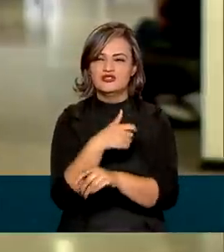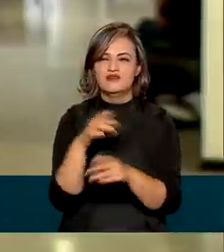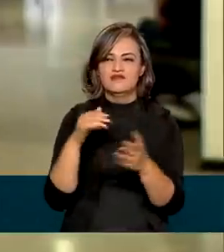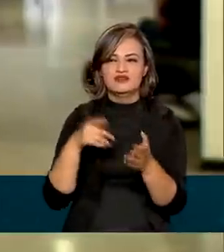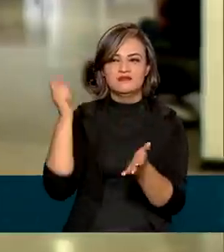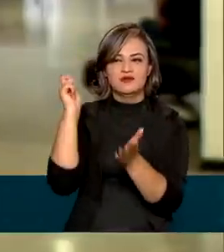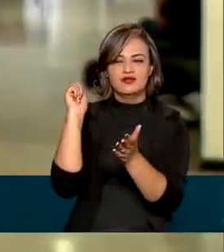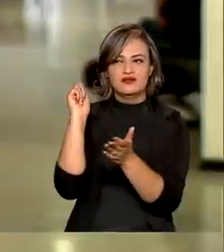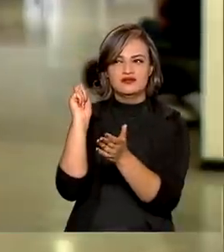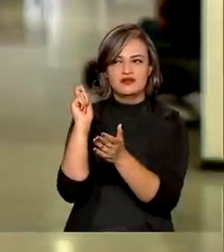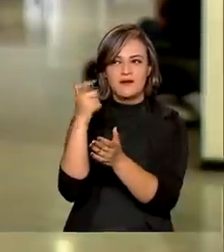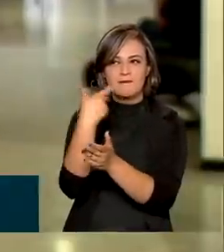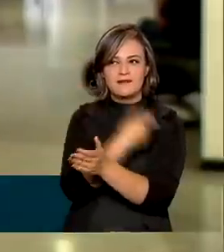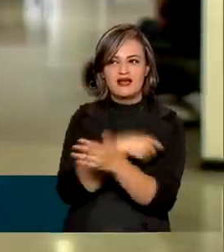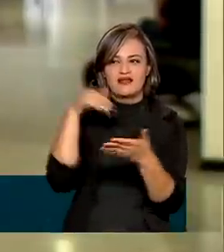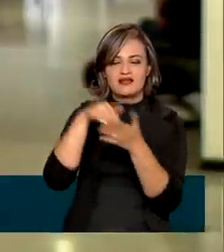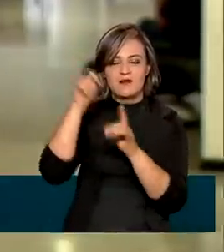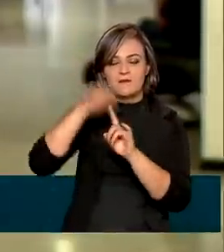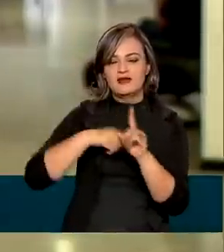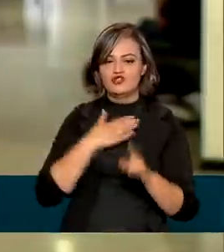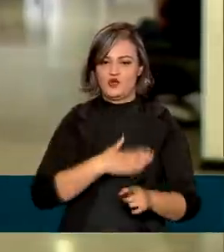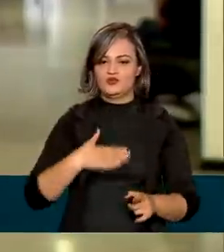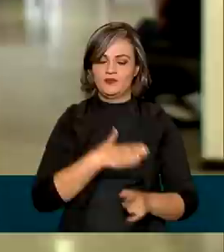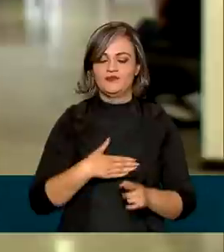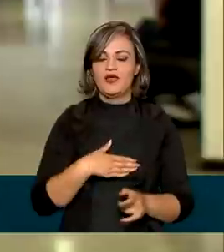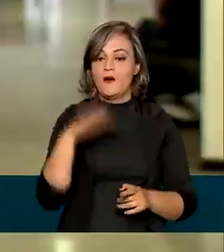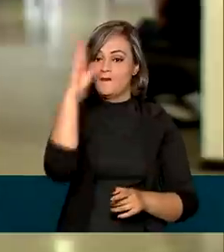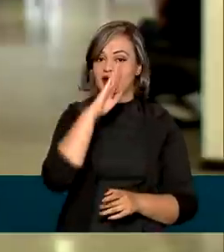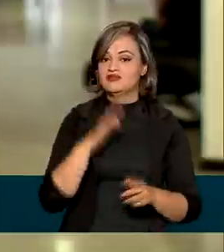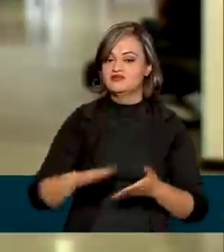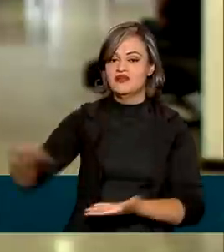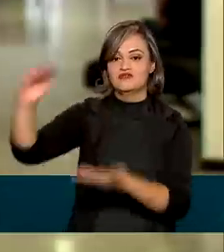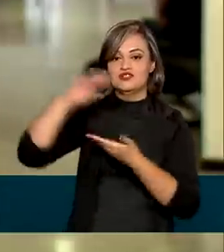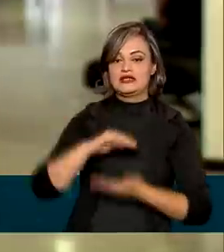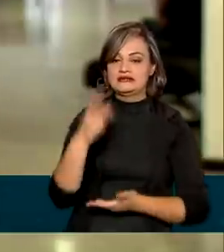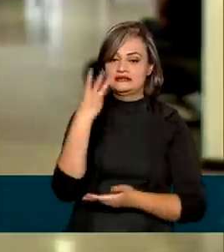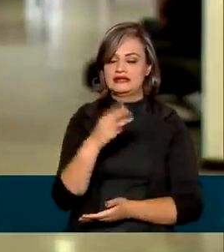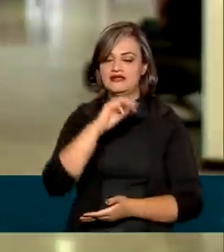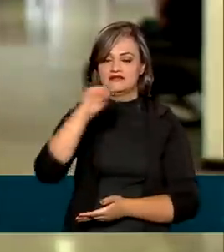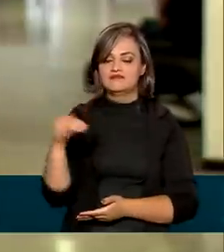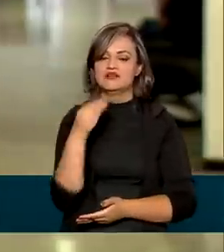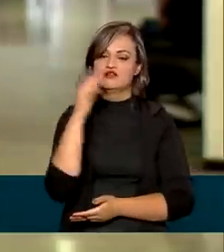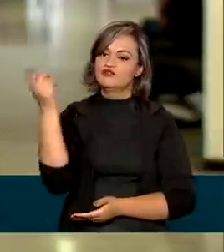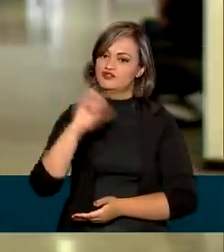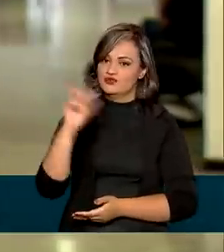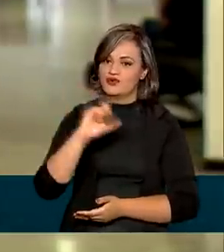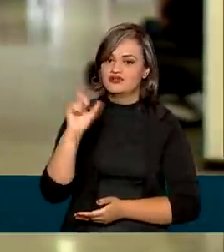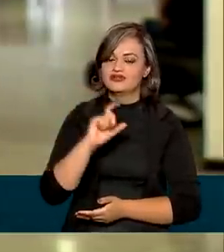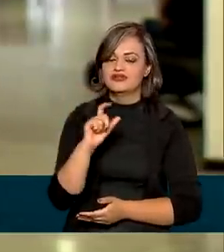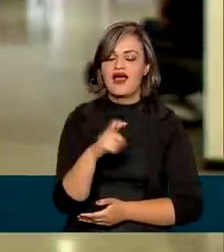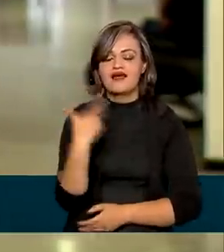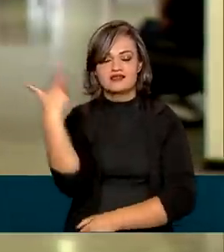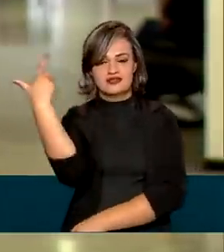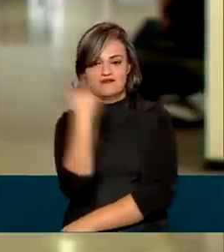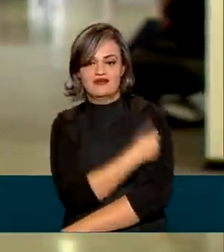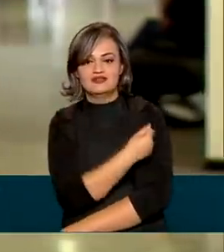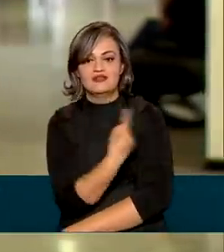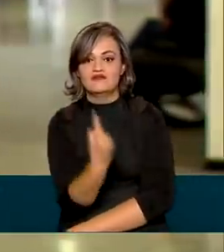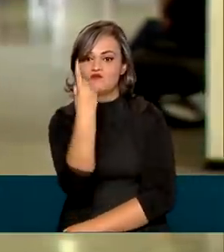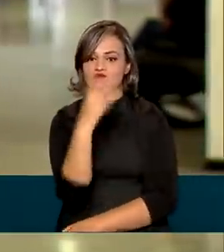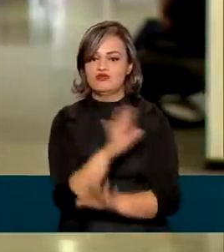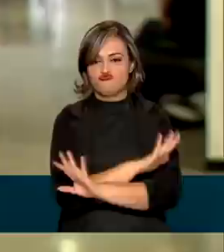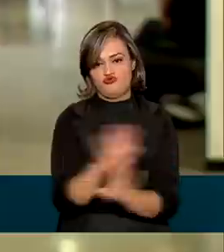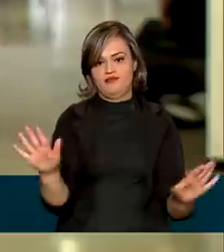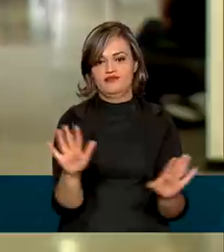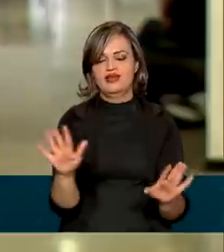começo de agosto. O Brasil deve receber nesta semana 3 milhões de doses. O imunizante é aplicado em dose